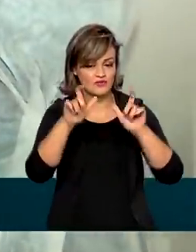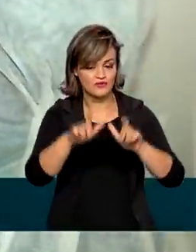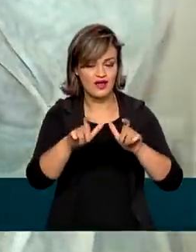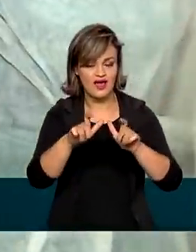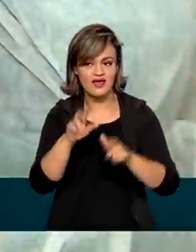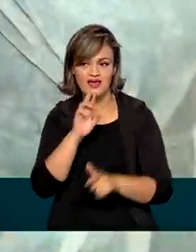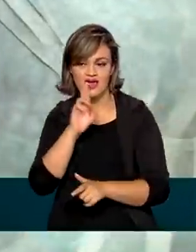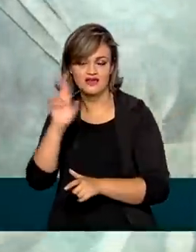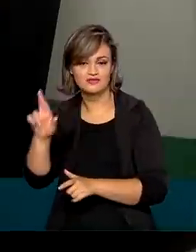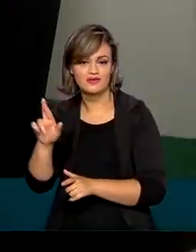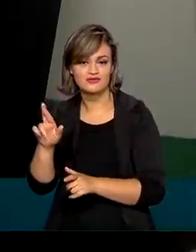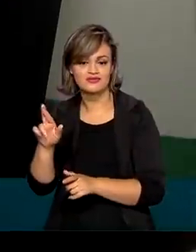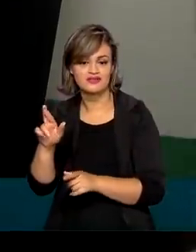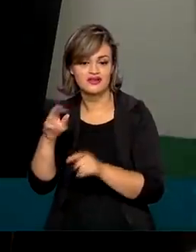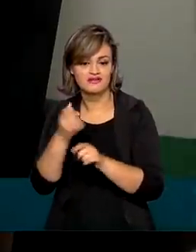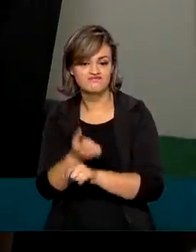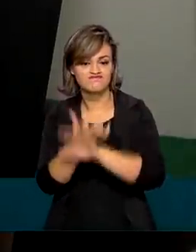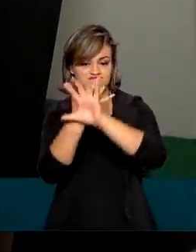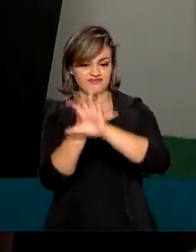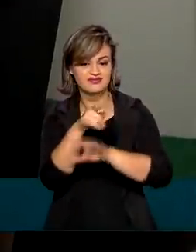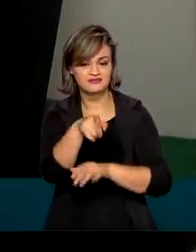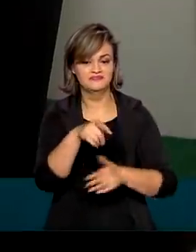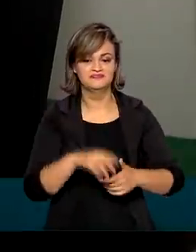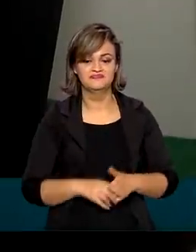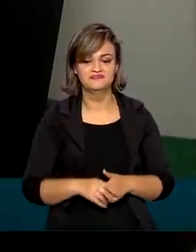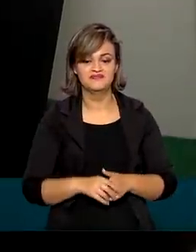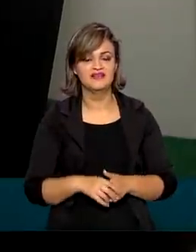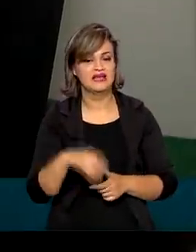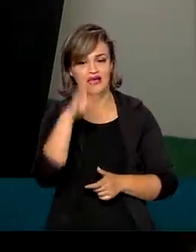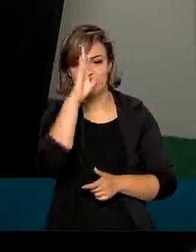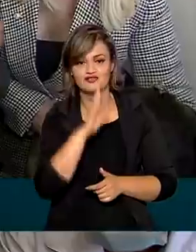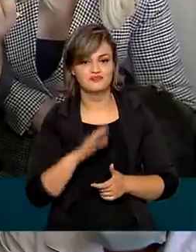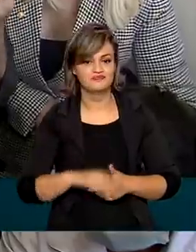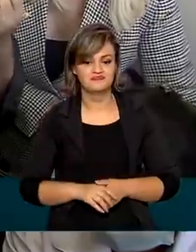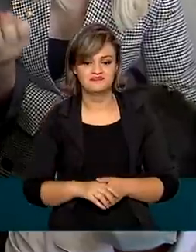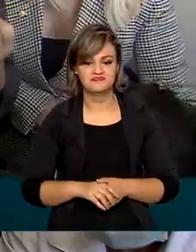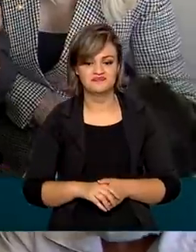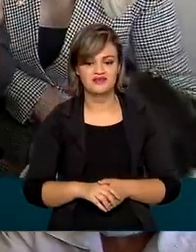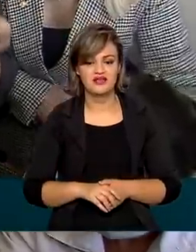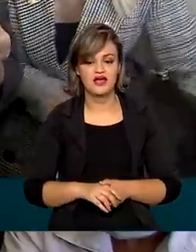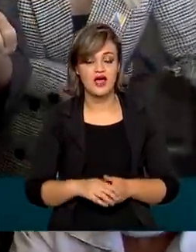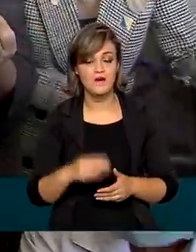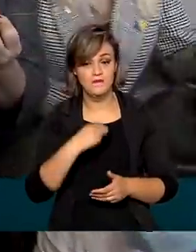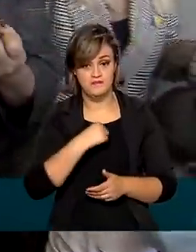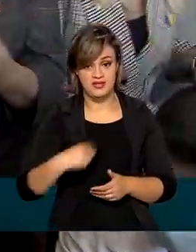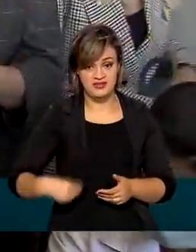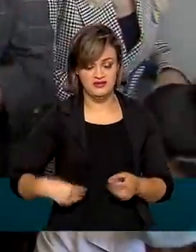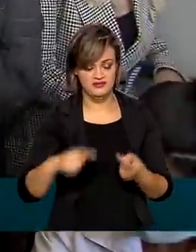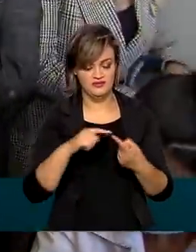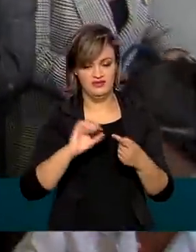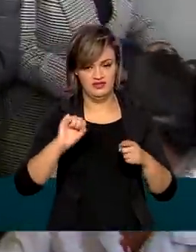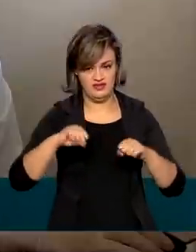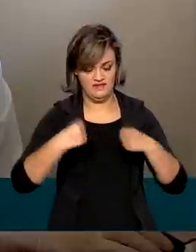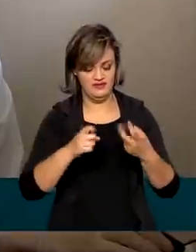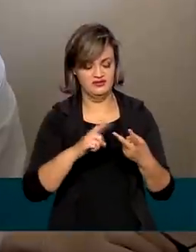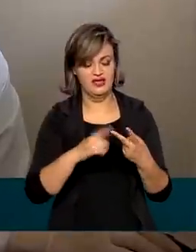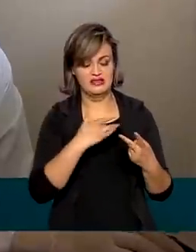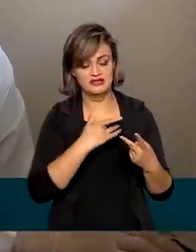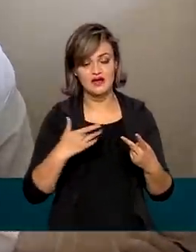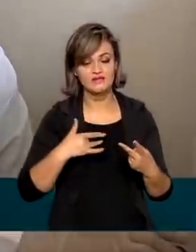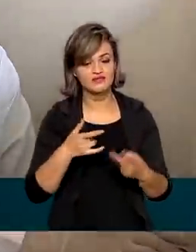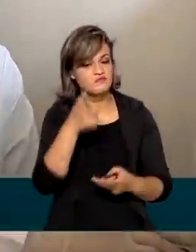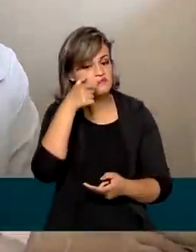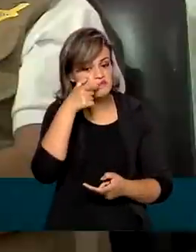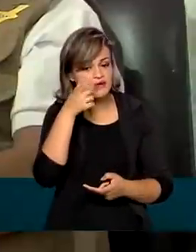receber atendimento médico por meio de um teleatendimento. Tudo de graça. Os ministros da Defesa e da Saúde vieram conhecer de